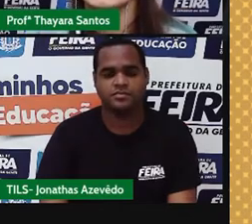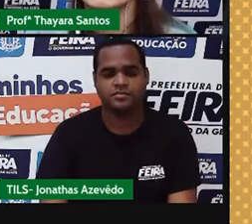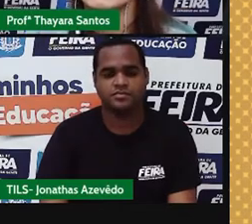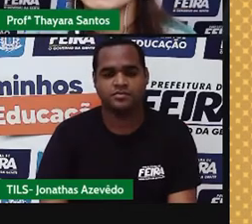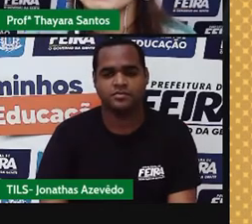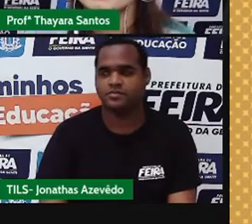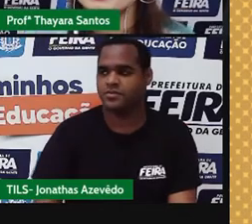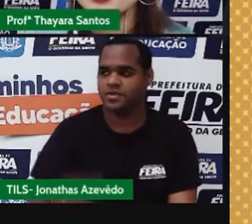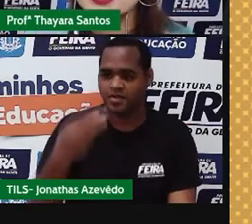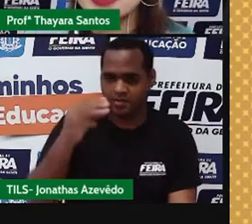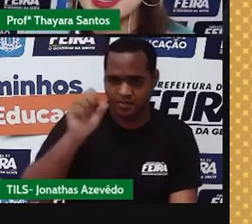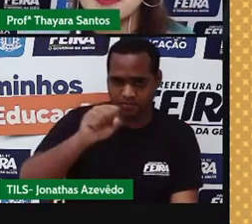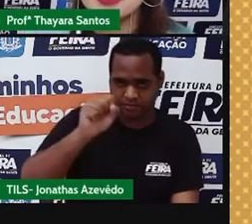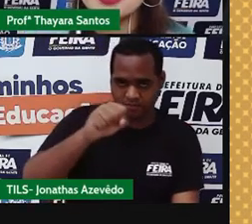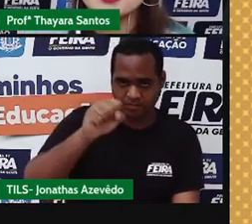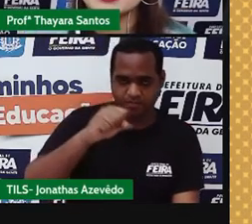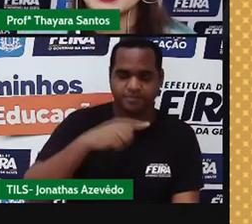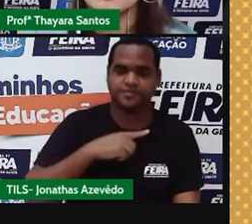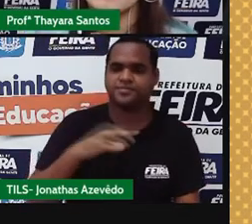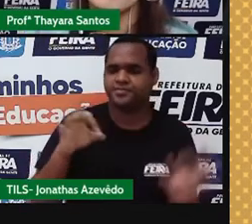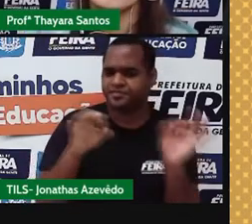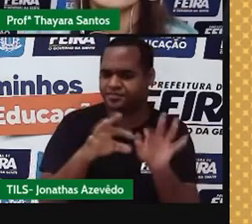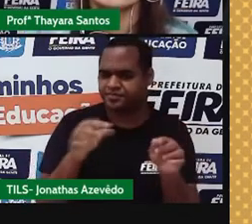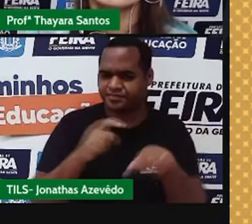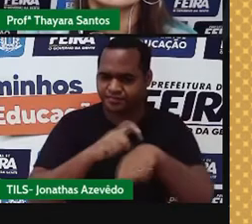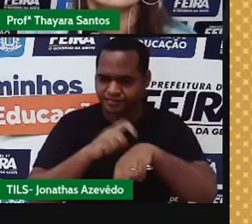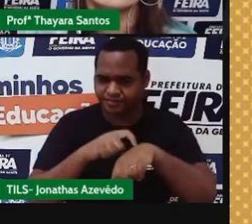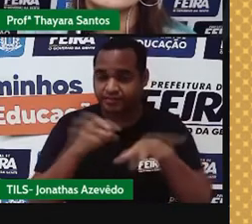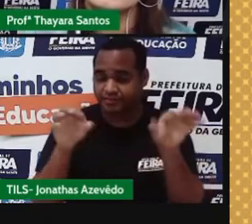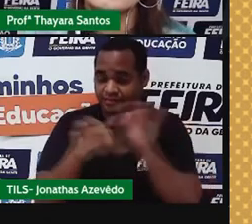30 segundos para acabar o nosso tempo.